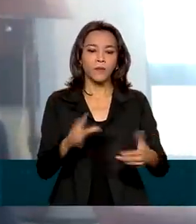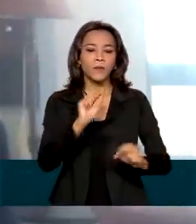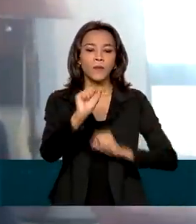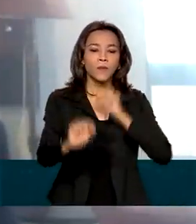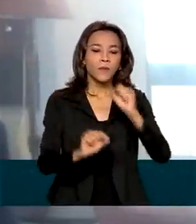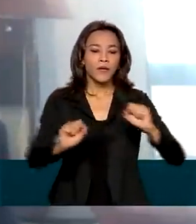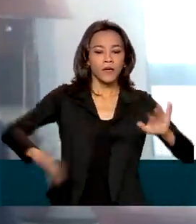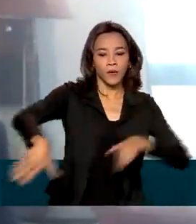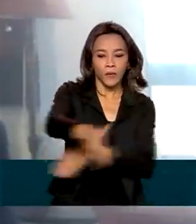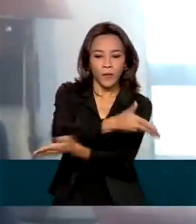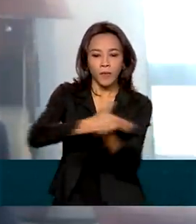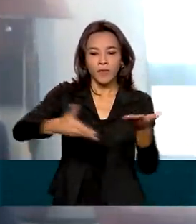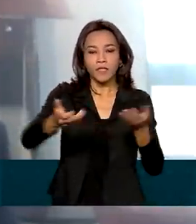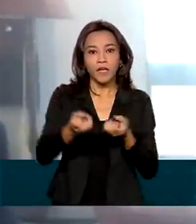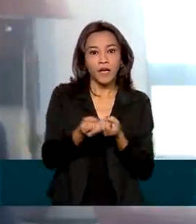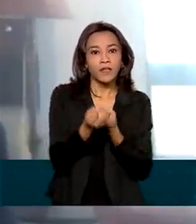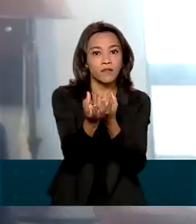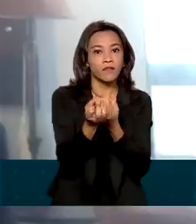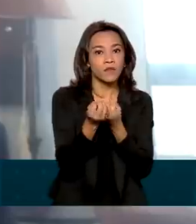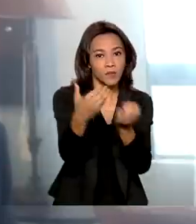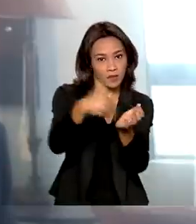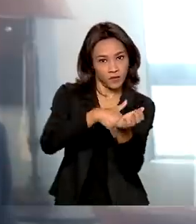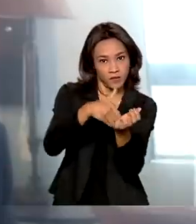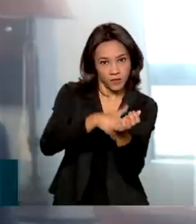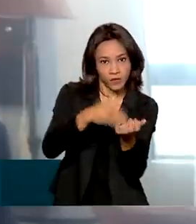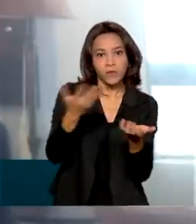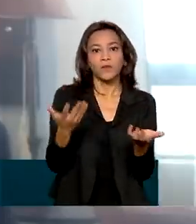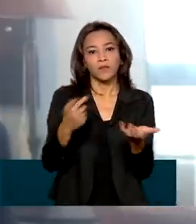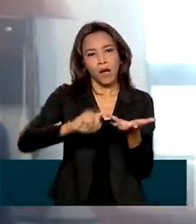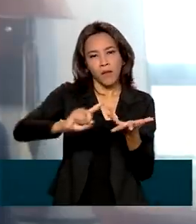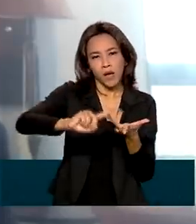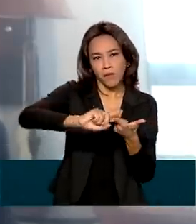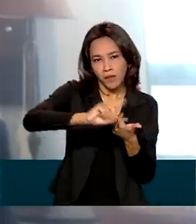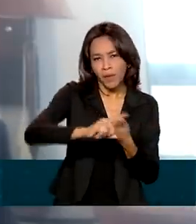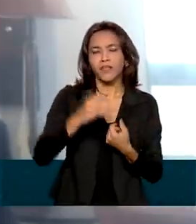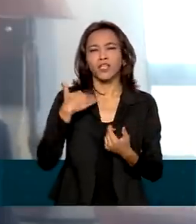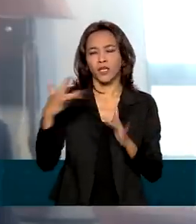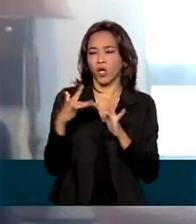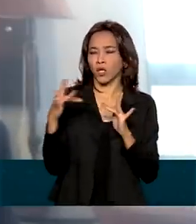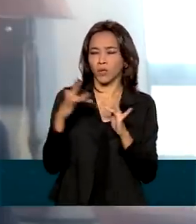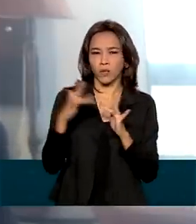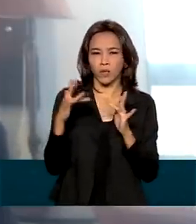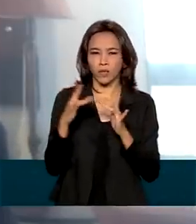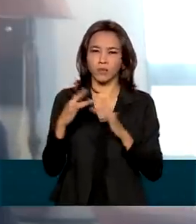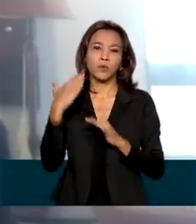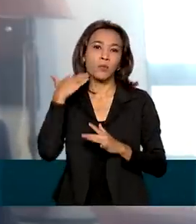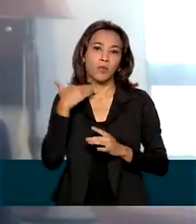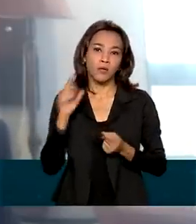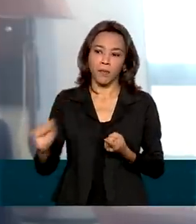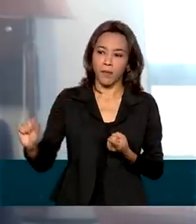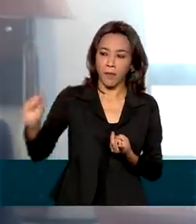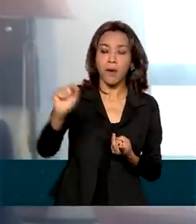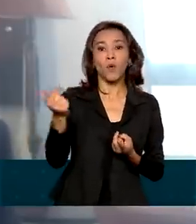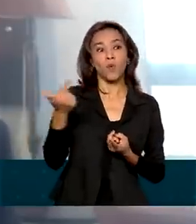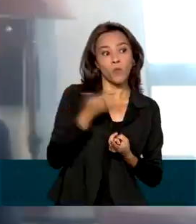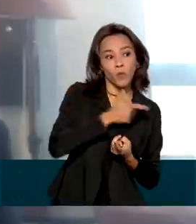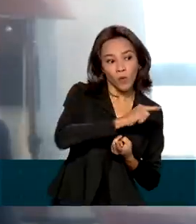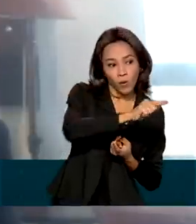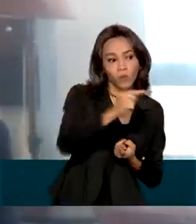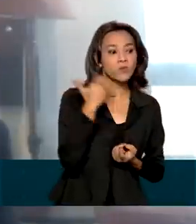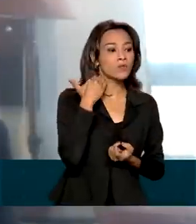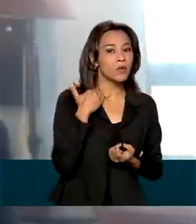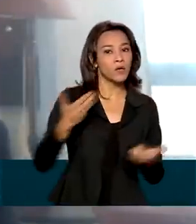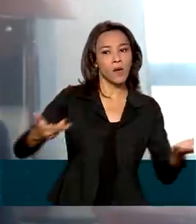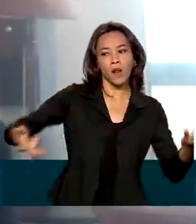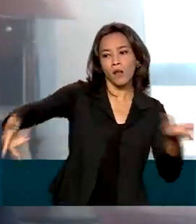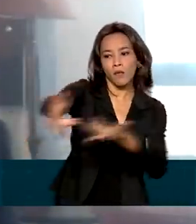compartilhar os seus dados, que estão em instituições financeiras, onde eles já mantêm o relacionamento, com outras instituições para conseguir